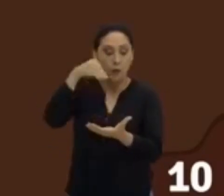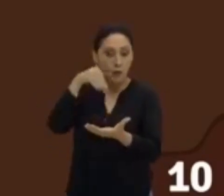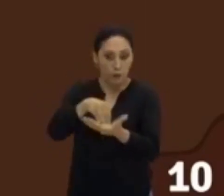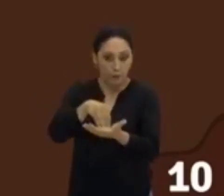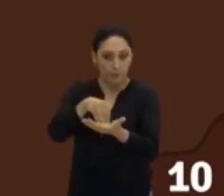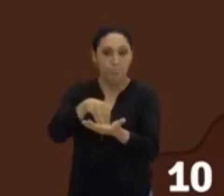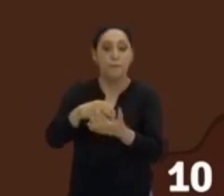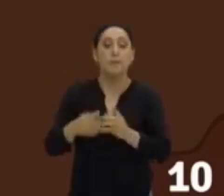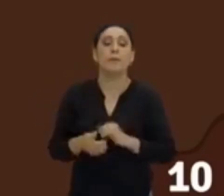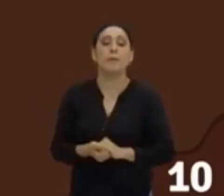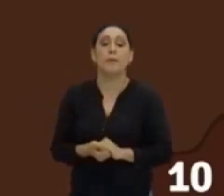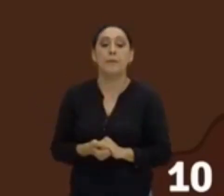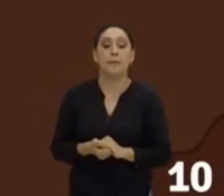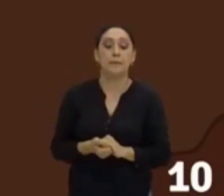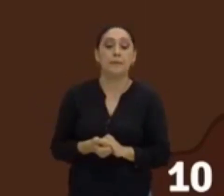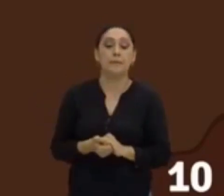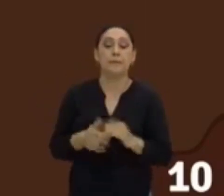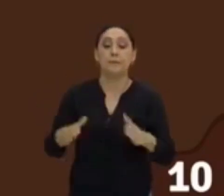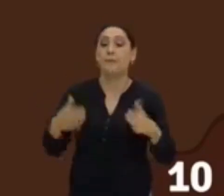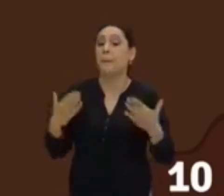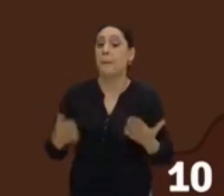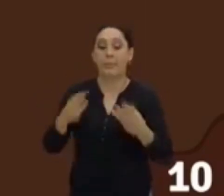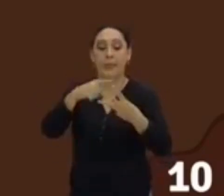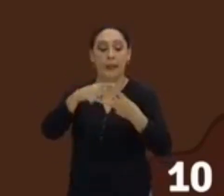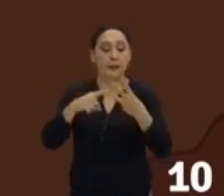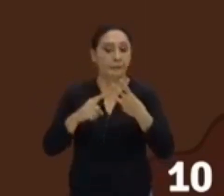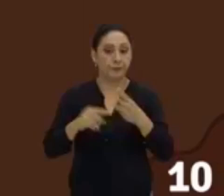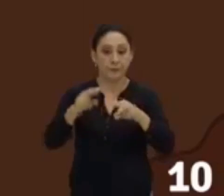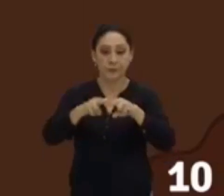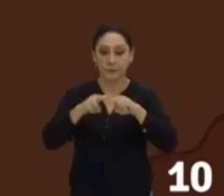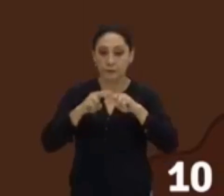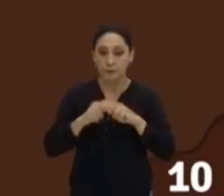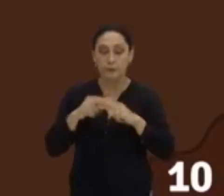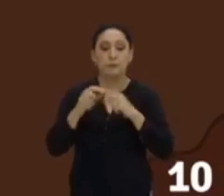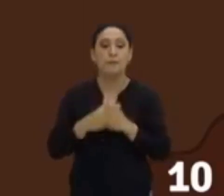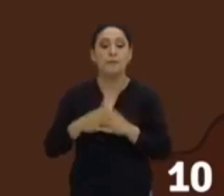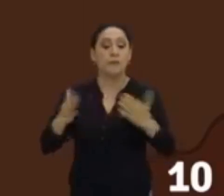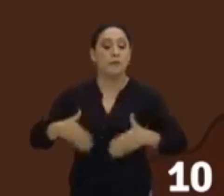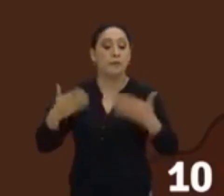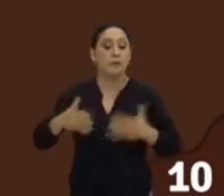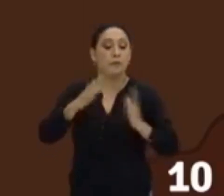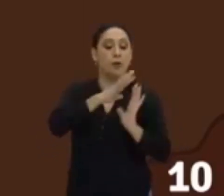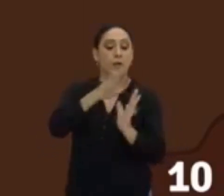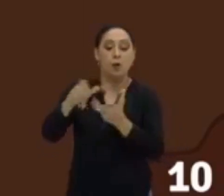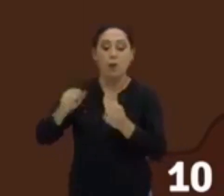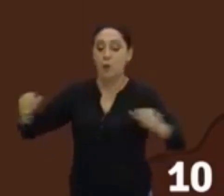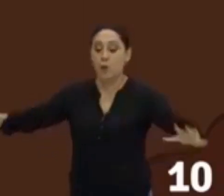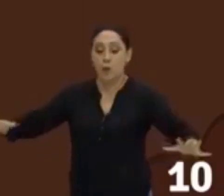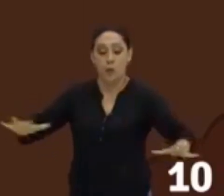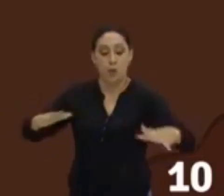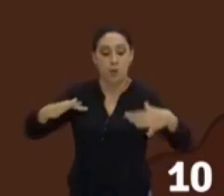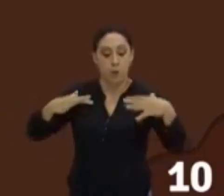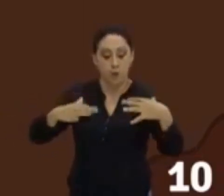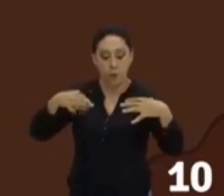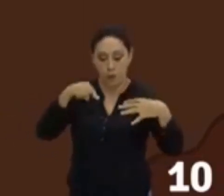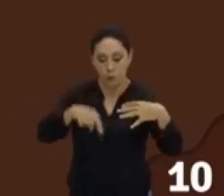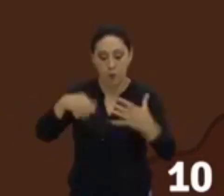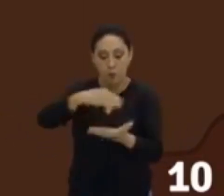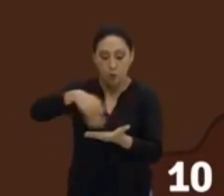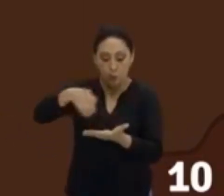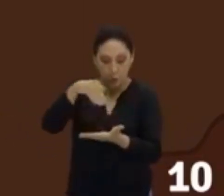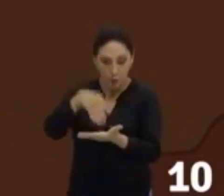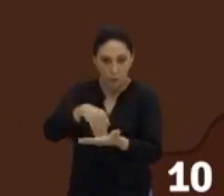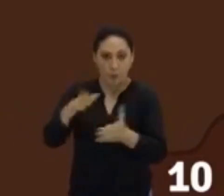a região do Oriente Médio. Então, esses três fatores acabam fazendo com que o mundo se volte para o Oriente